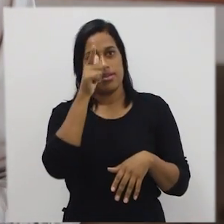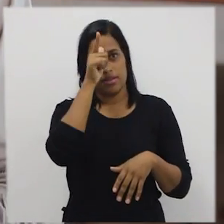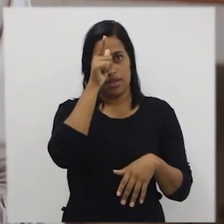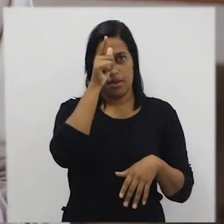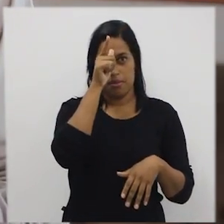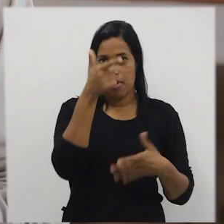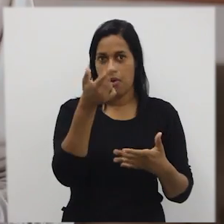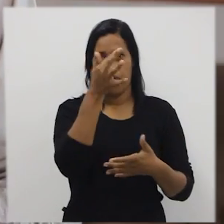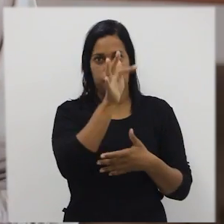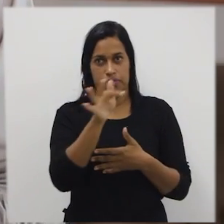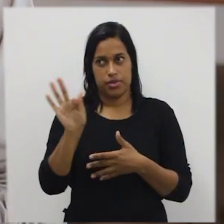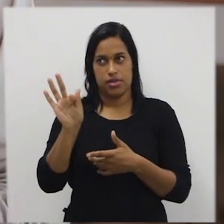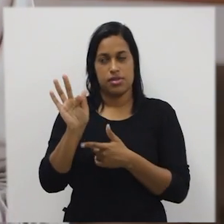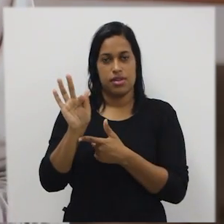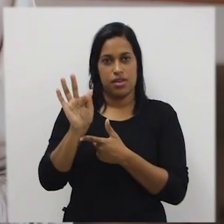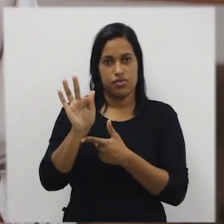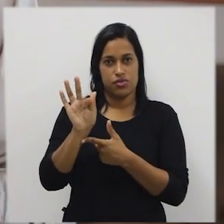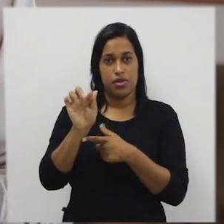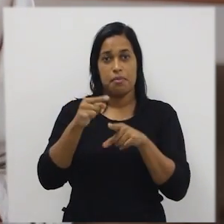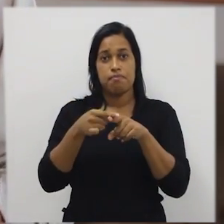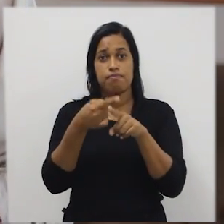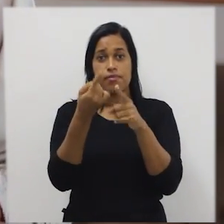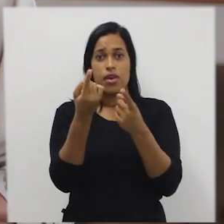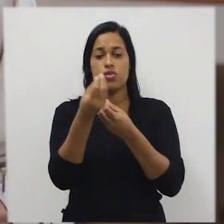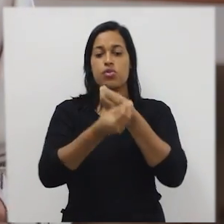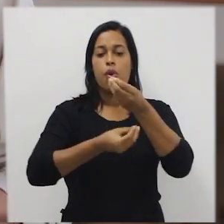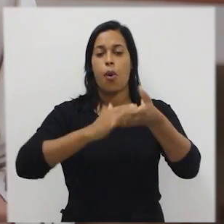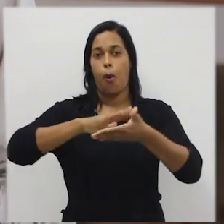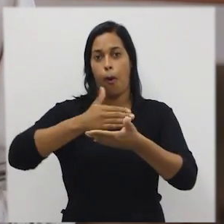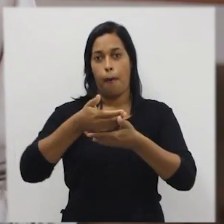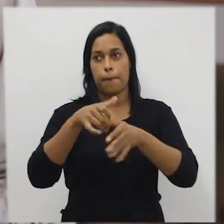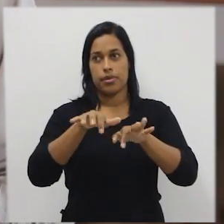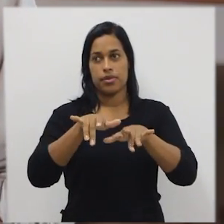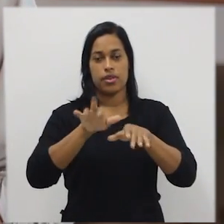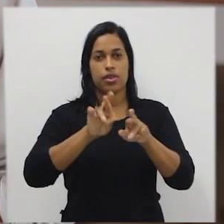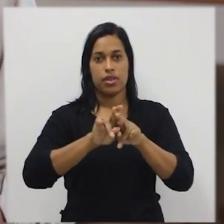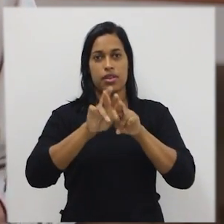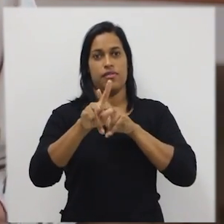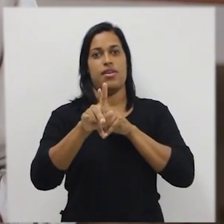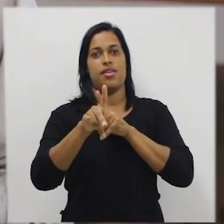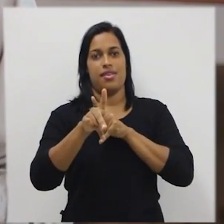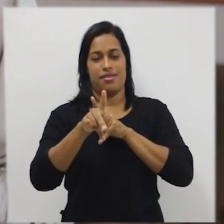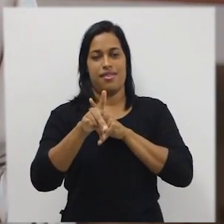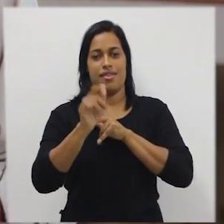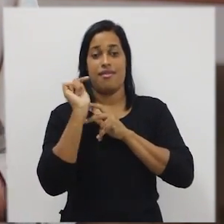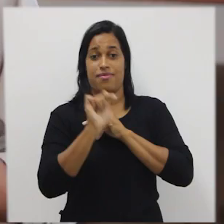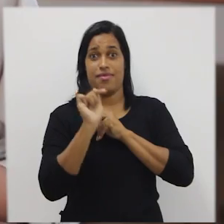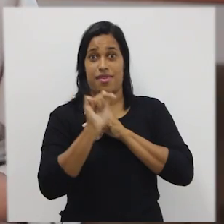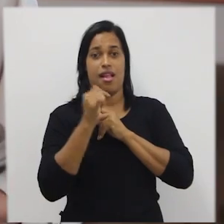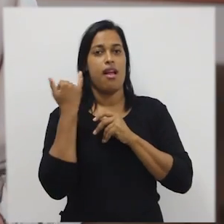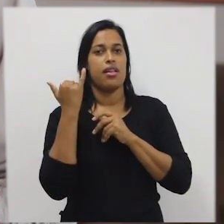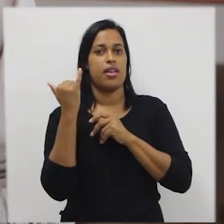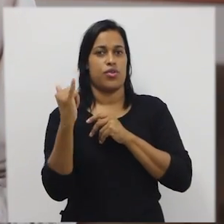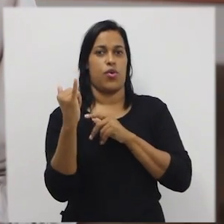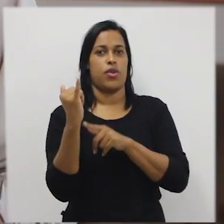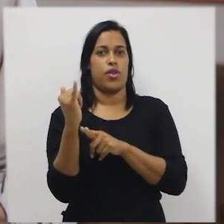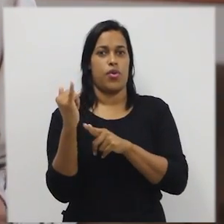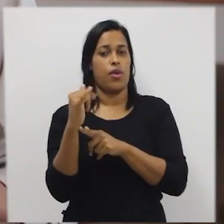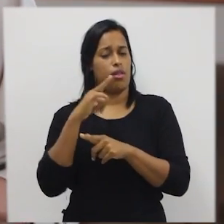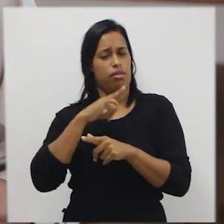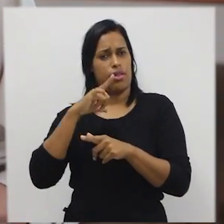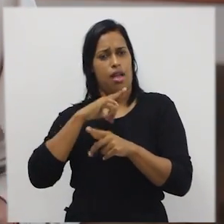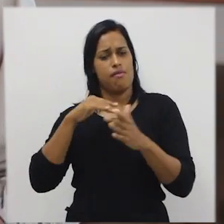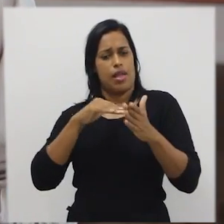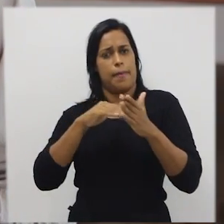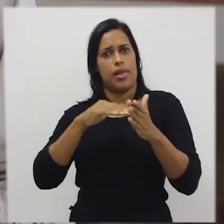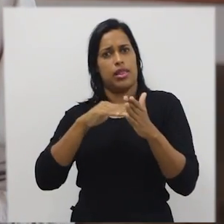alemão, francês. Mas o computador é diferente. Ele é um equipamento eletrônico, tem as